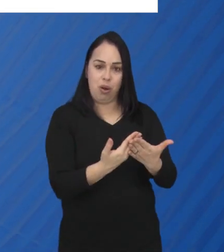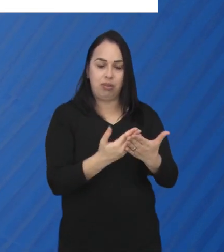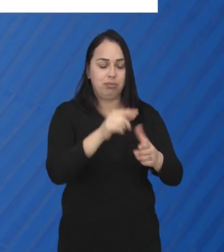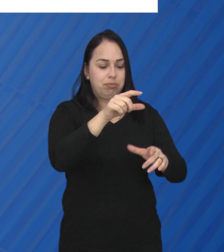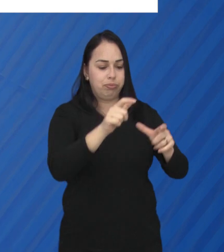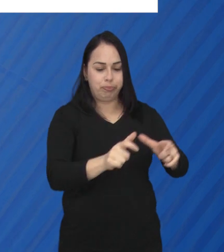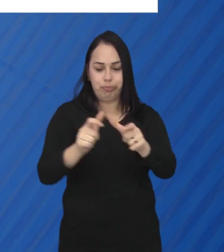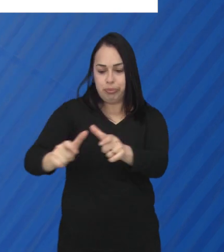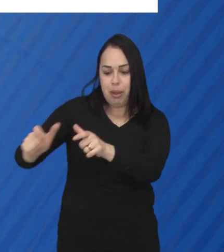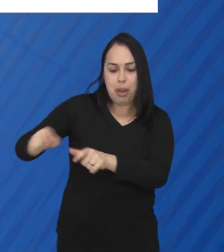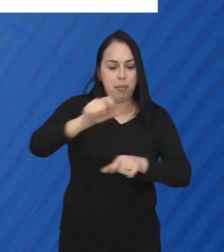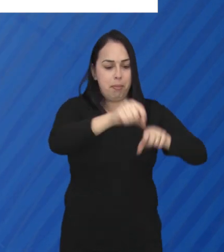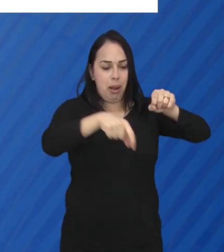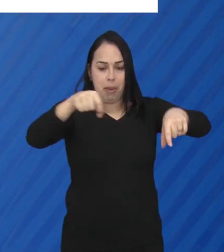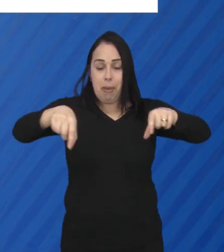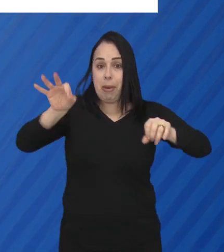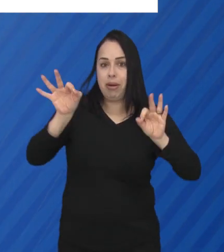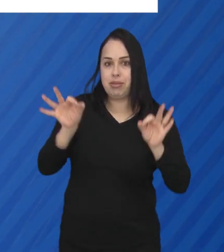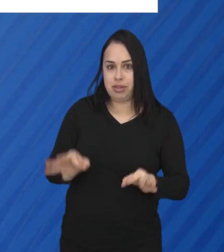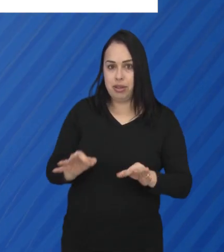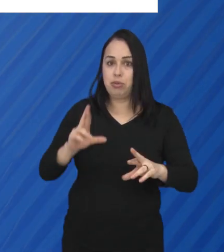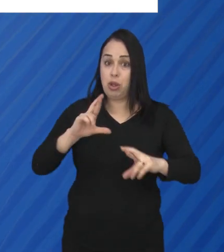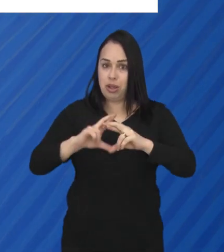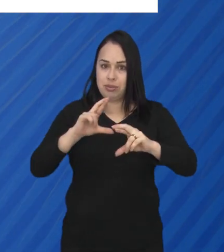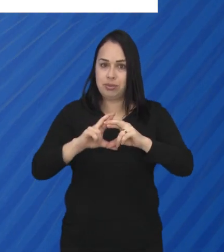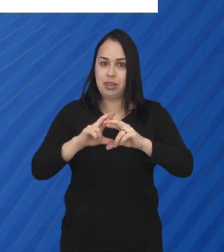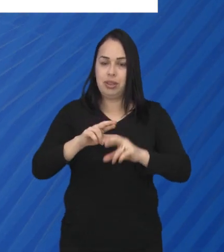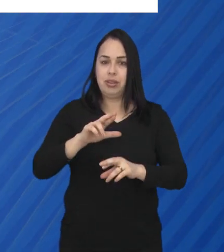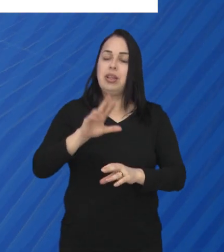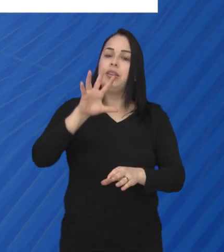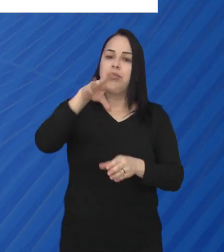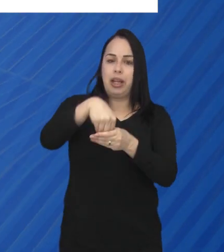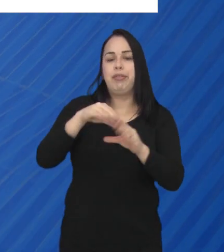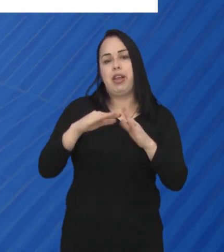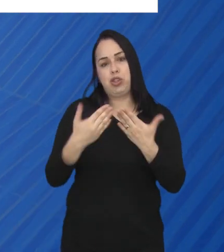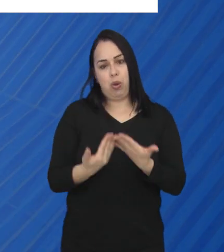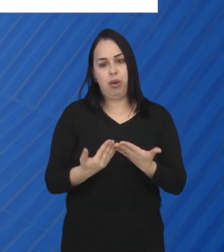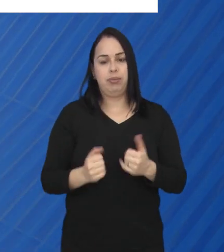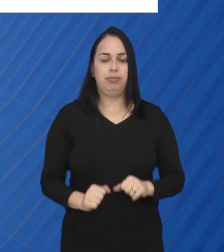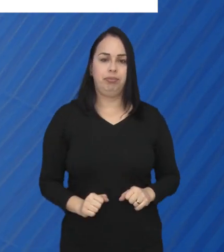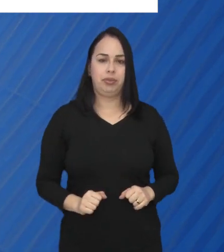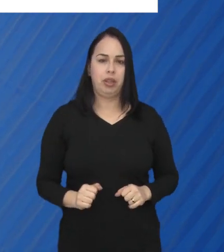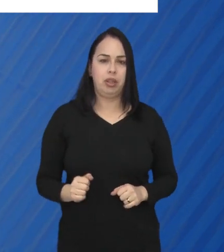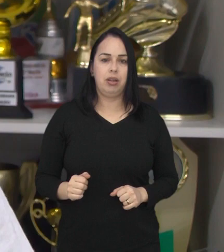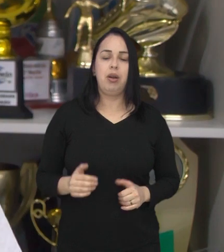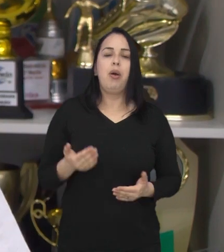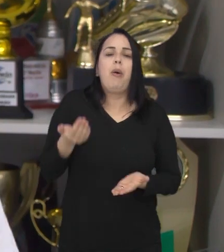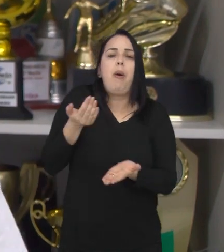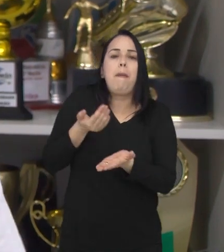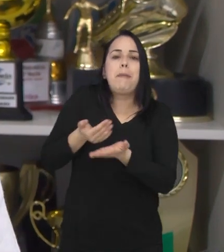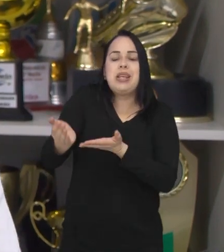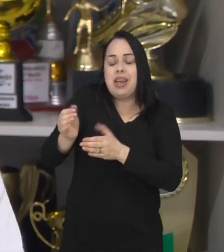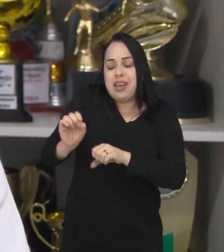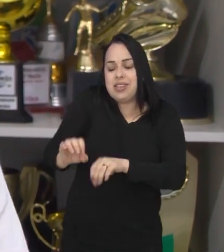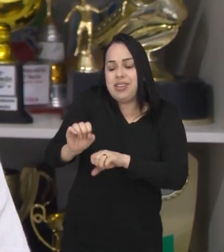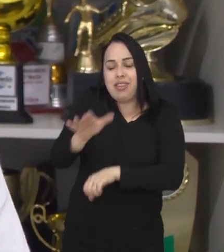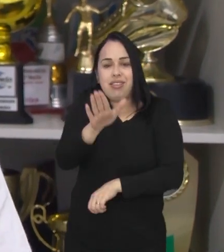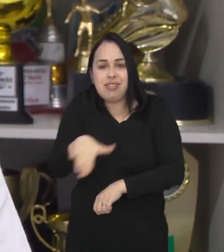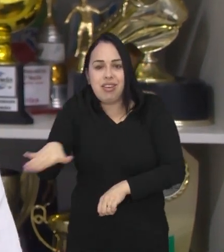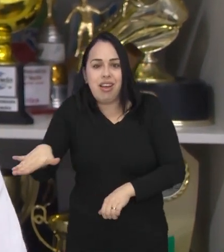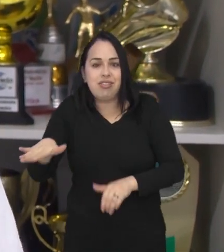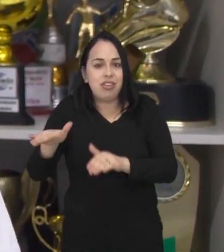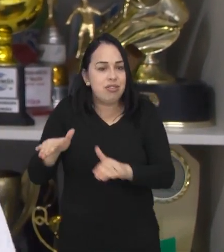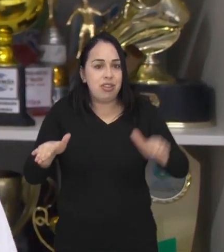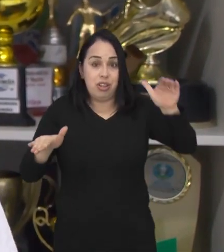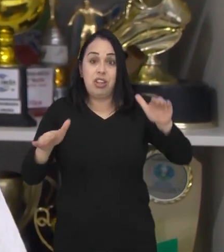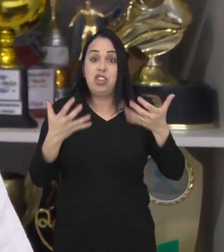um sistema de coleta seletiva e separação correta de resíduos recicláveis nos estabelecimentos de ensino. Porque tudo começa pelas nossas crianças,